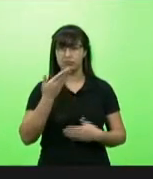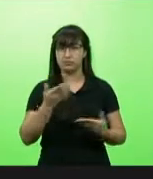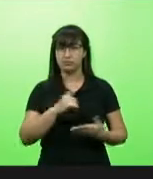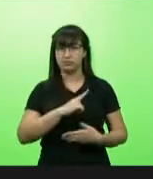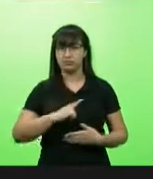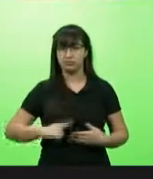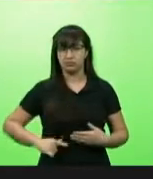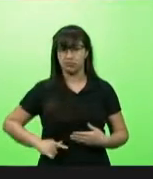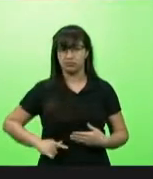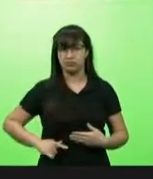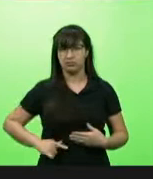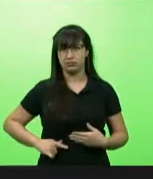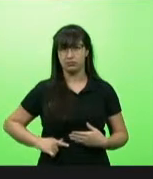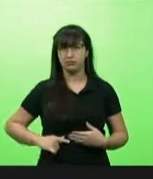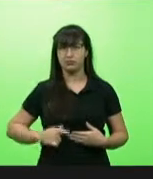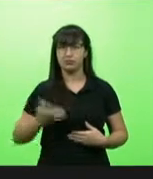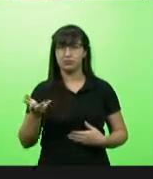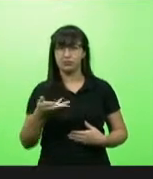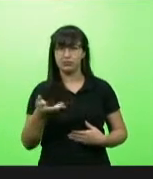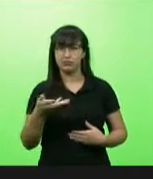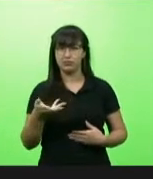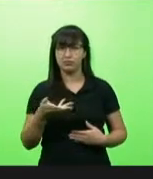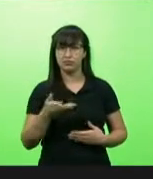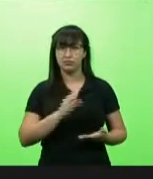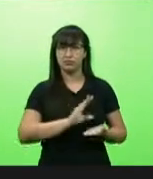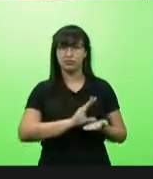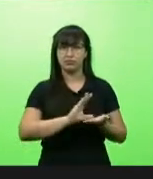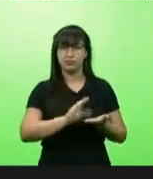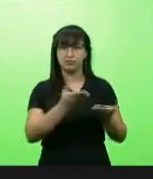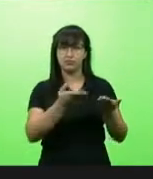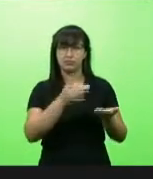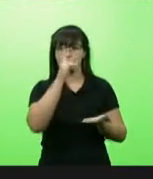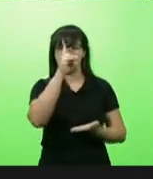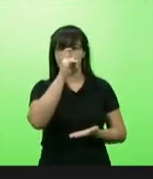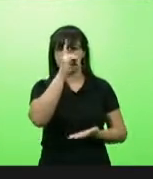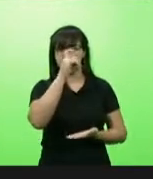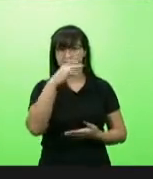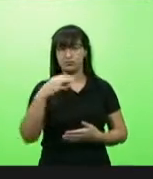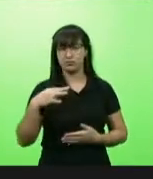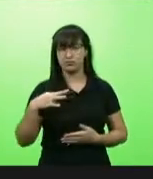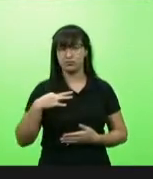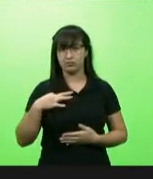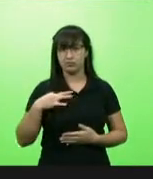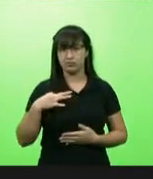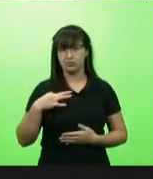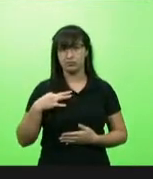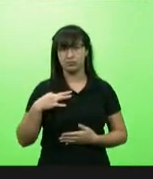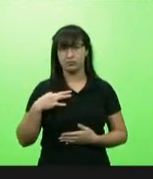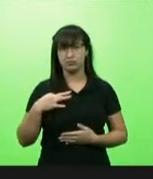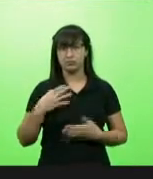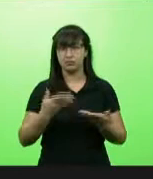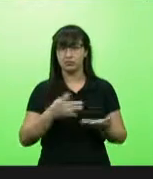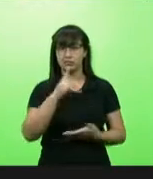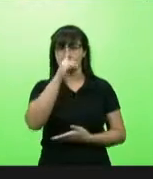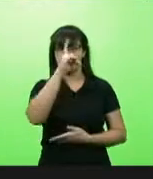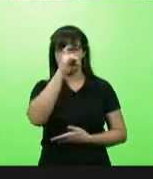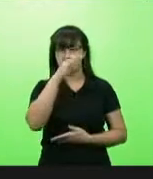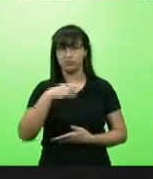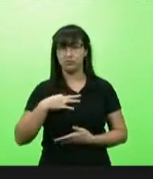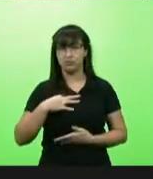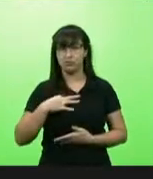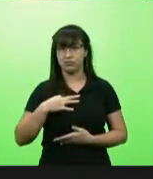intensifique os repasses aos nossos hospitais filantrópicos, até porque os profissionais dos hospitais filantrópicos não são